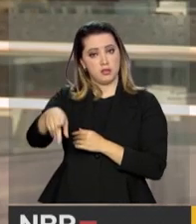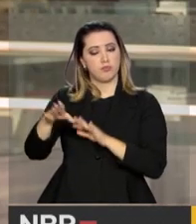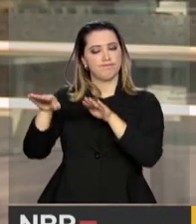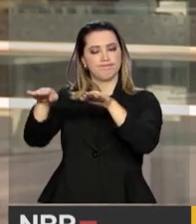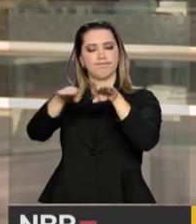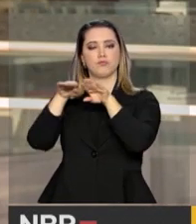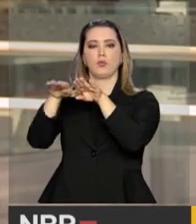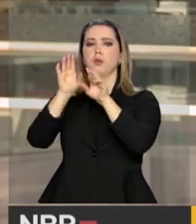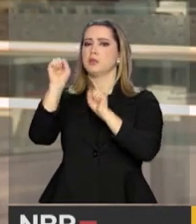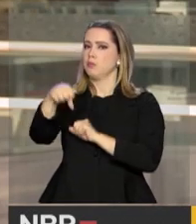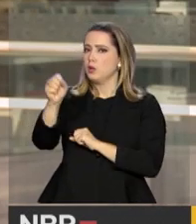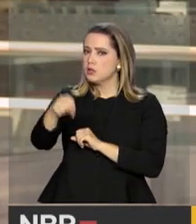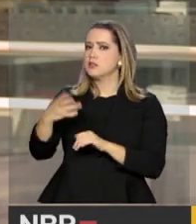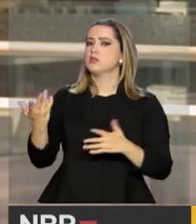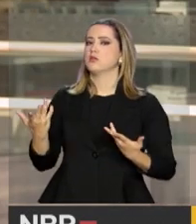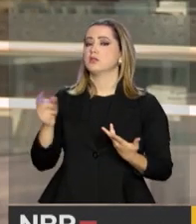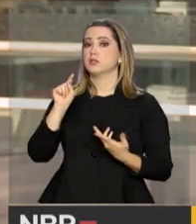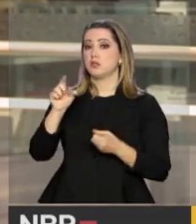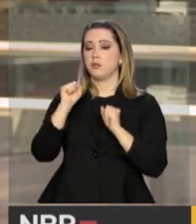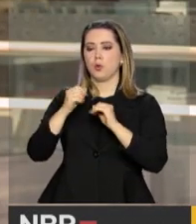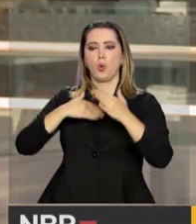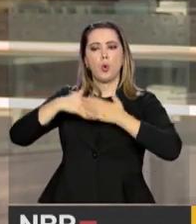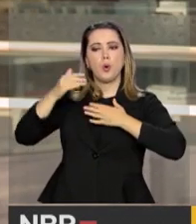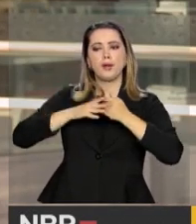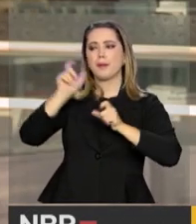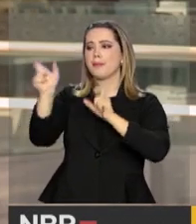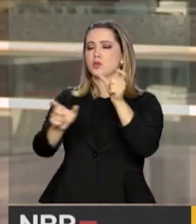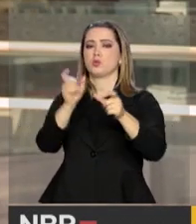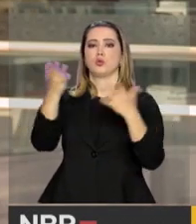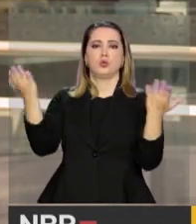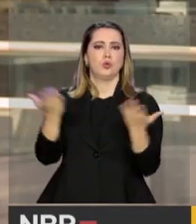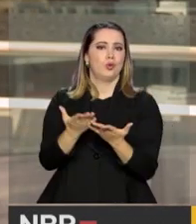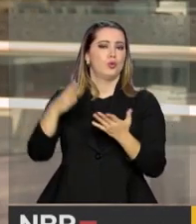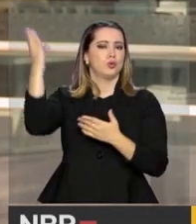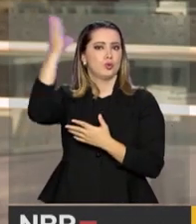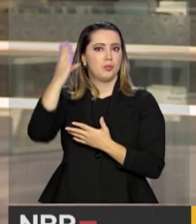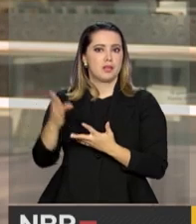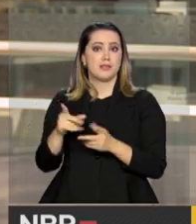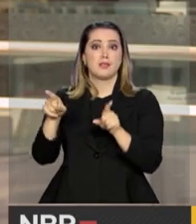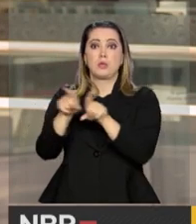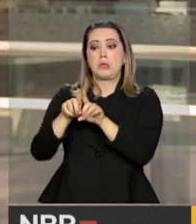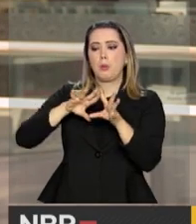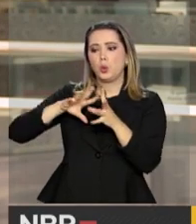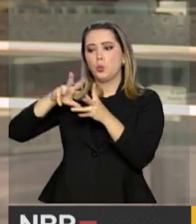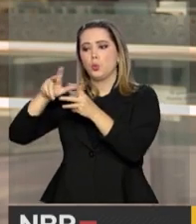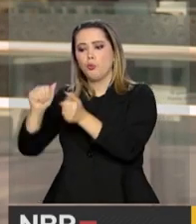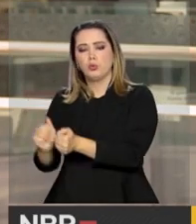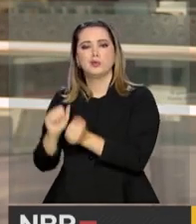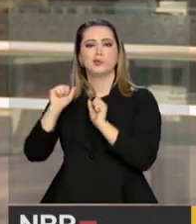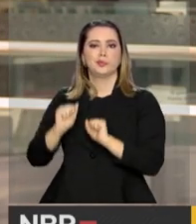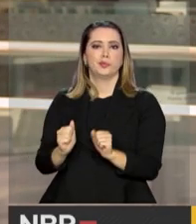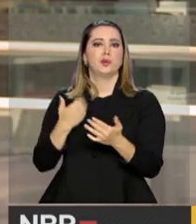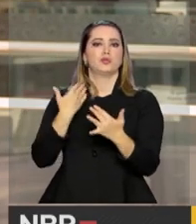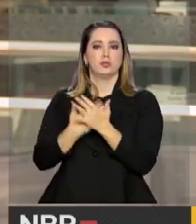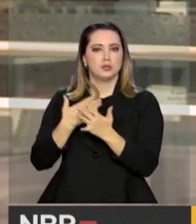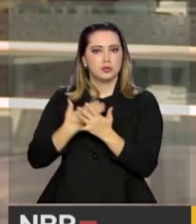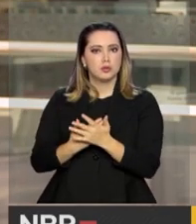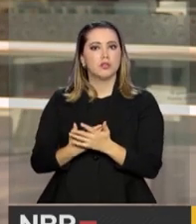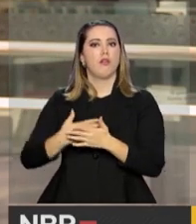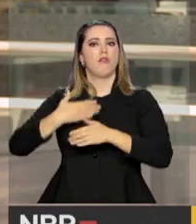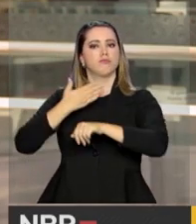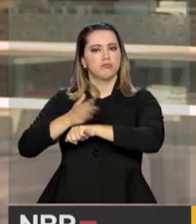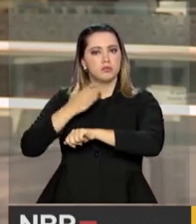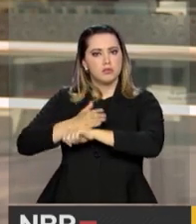democratização, sim, e permite que qualquer um, em qualquer parte, não só do país, como em qualquer parte do mundo, possa estudar, se